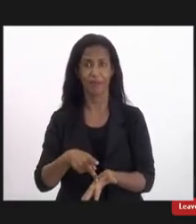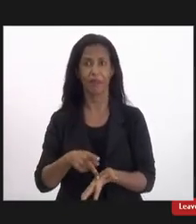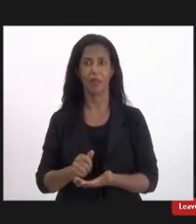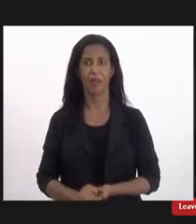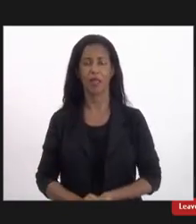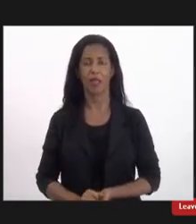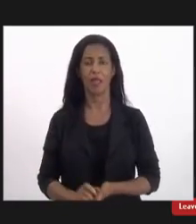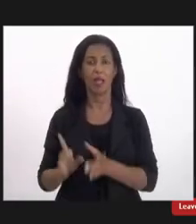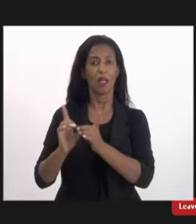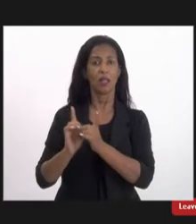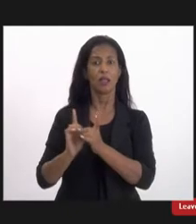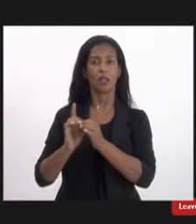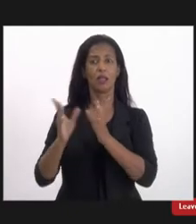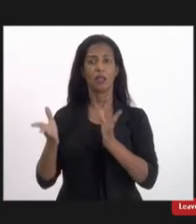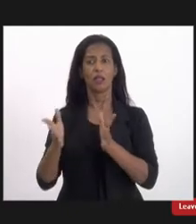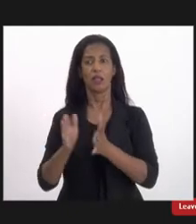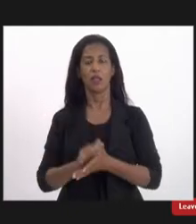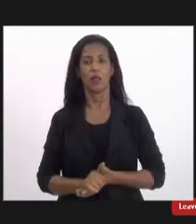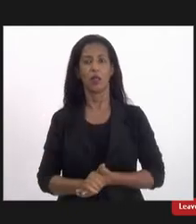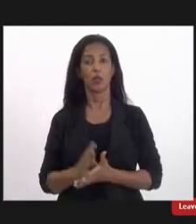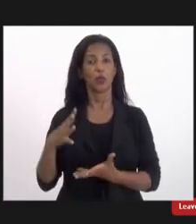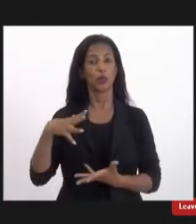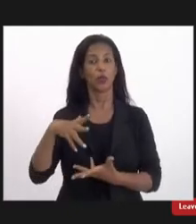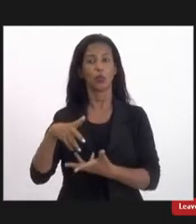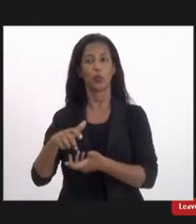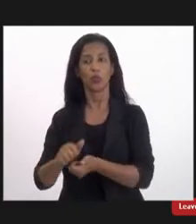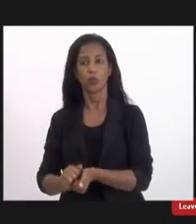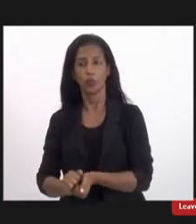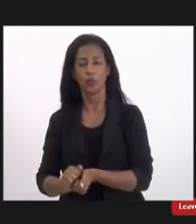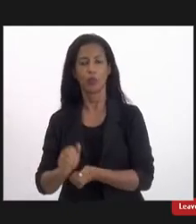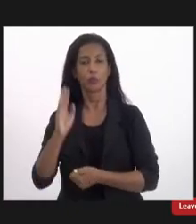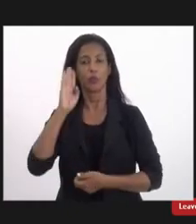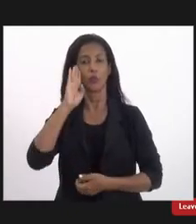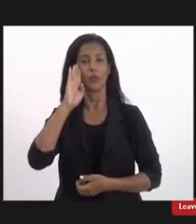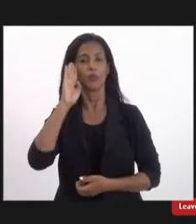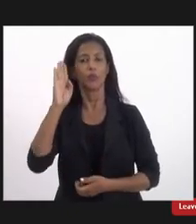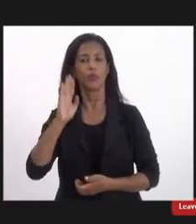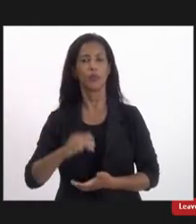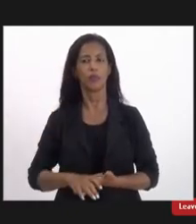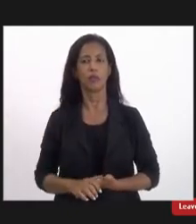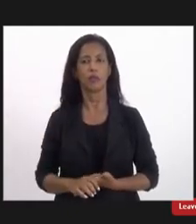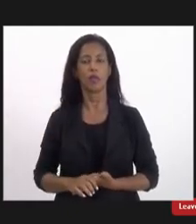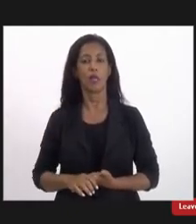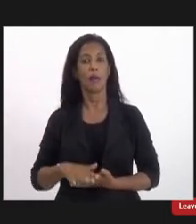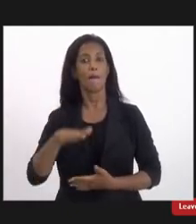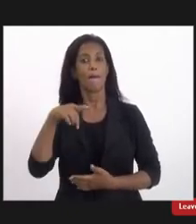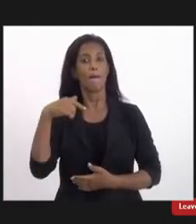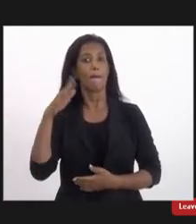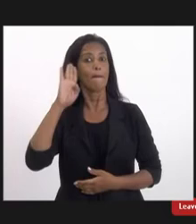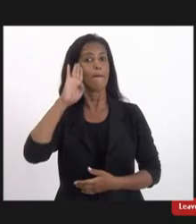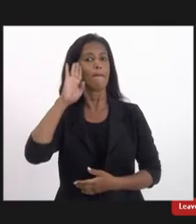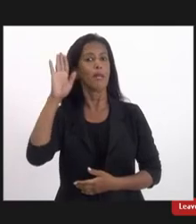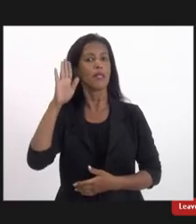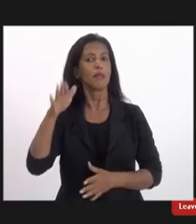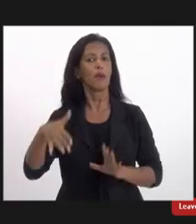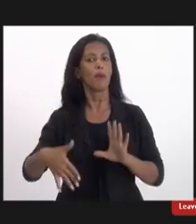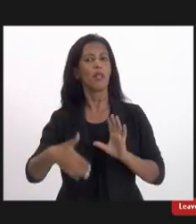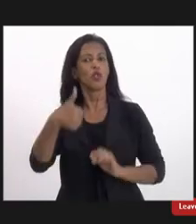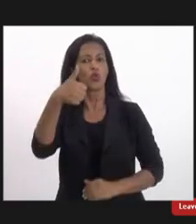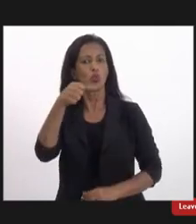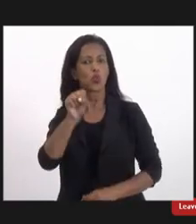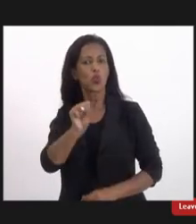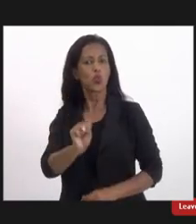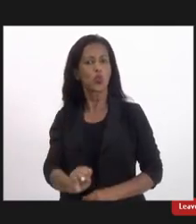democracias no mundo ocidental principalmente no hemisfério sul não tiveram a